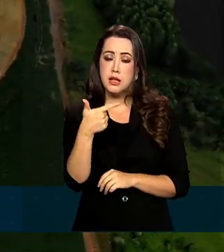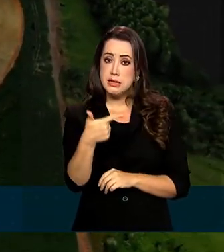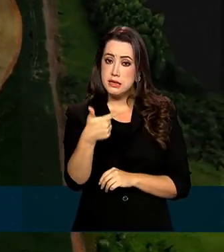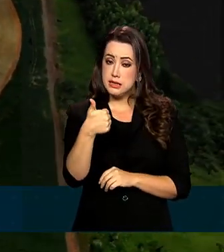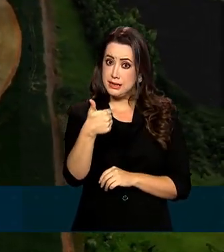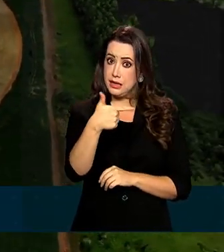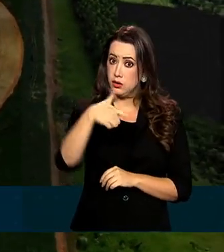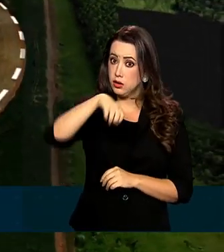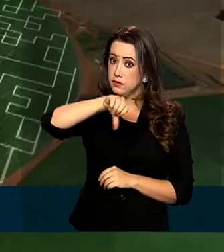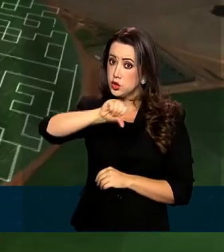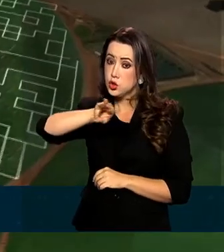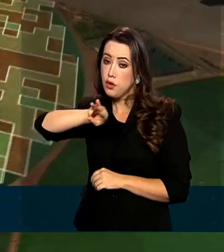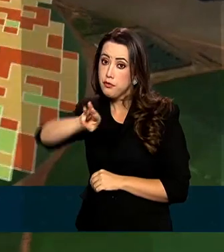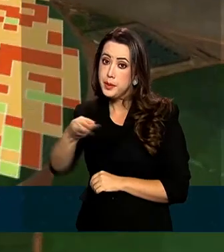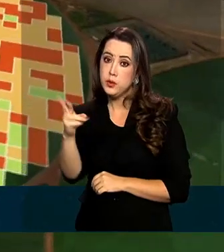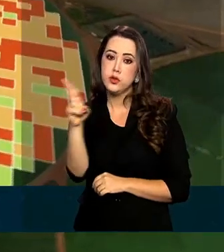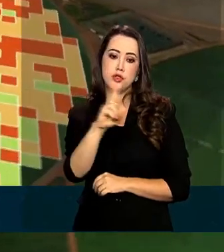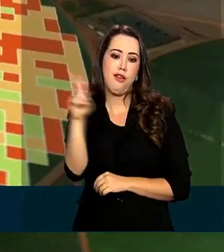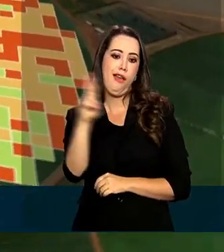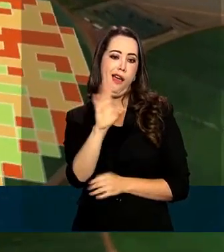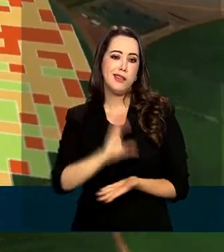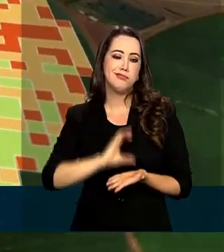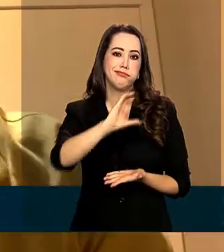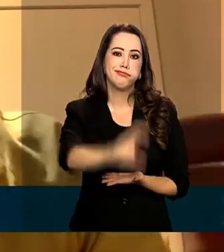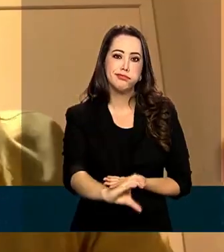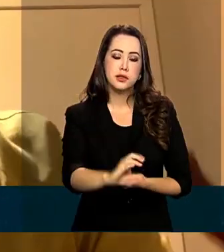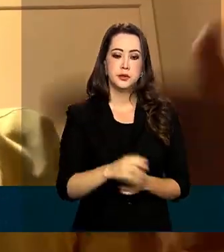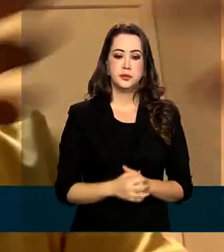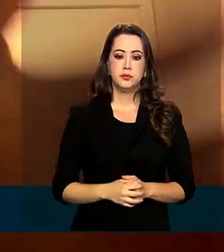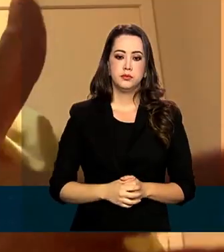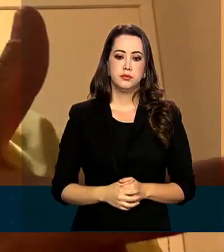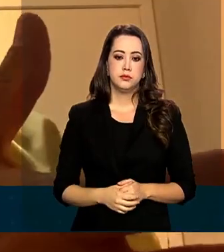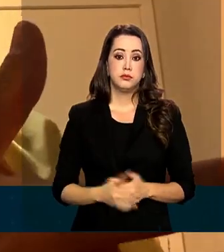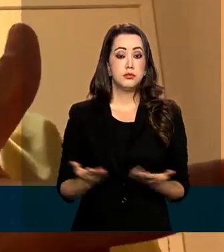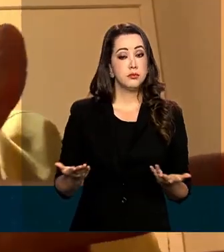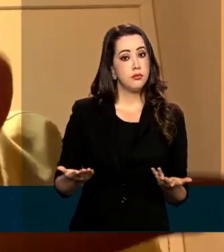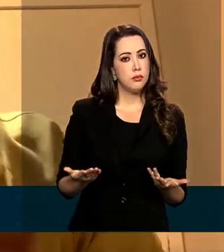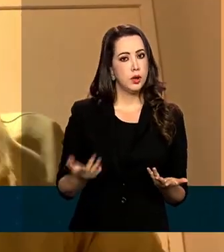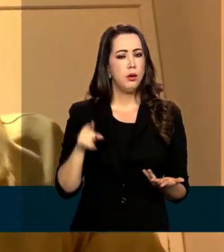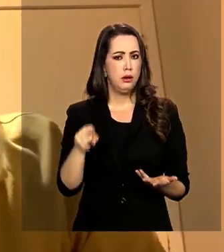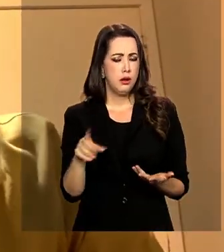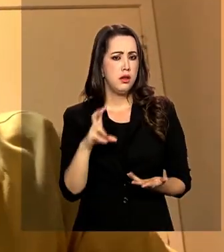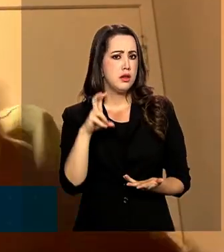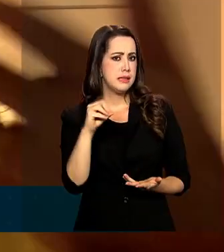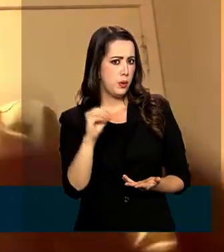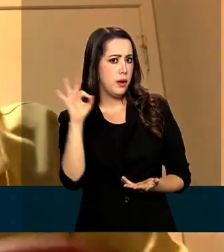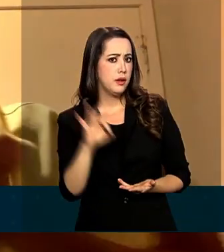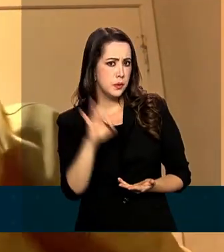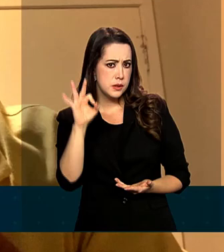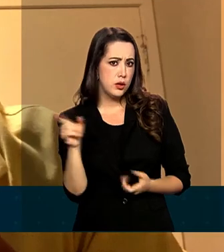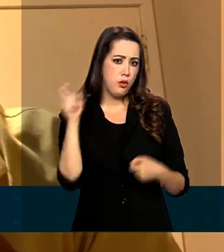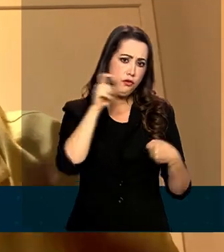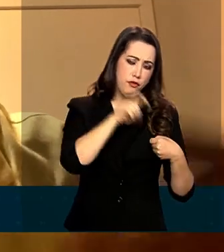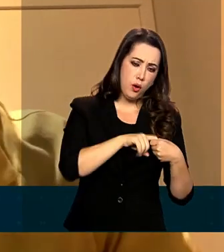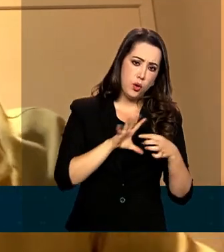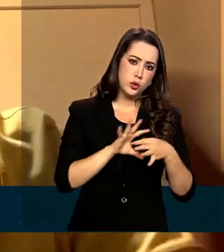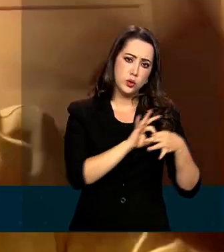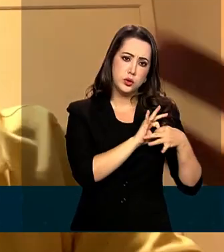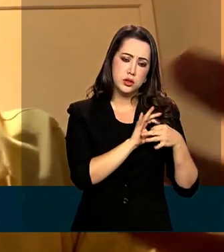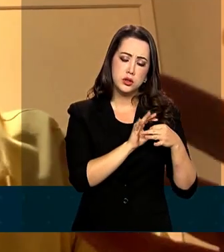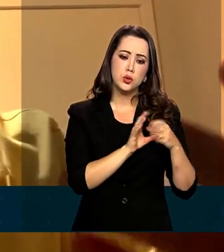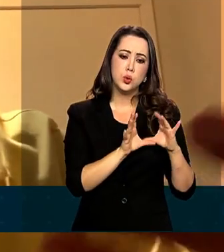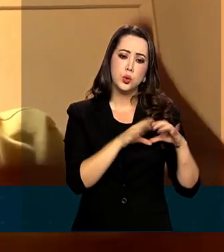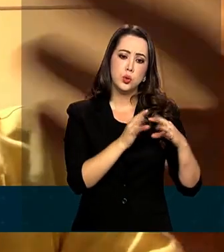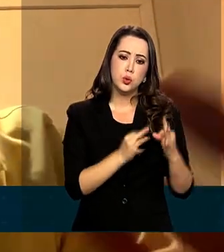e meio de reais em investimentos. Imagina, você tem 50% de recurso não reembolsável em parceria com o centro de pesquisa,